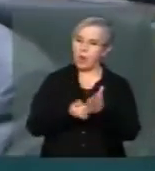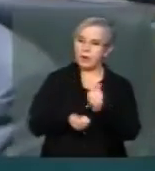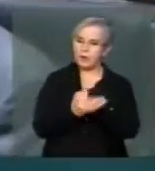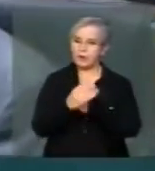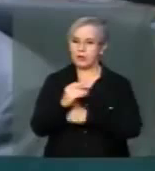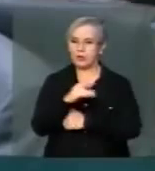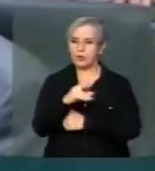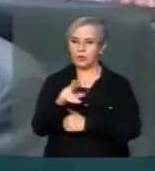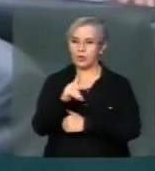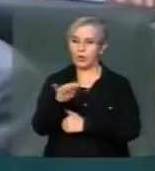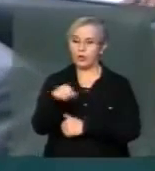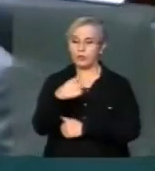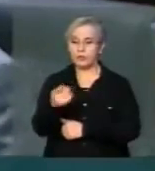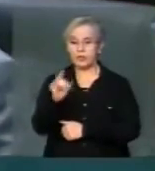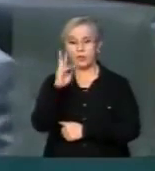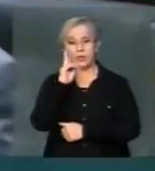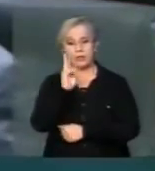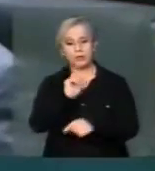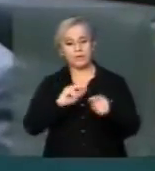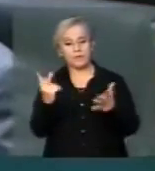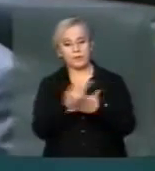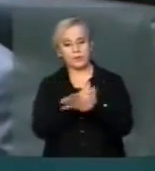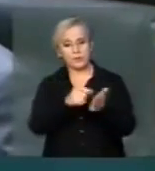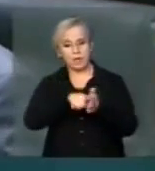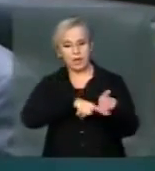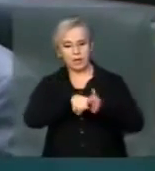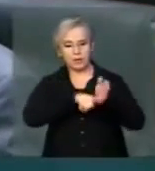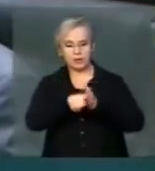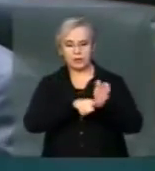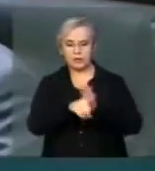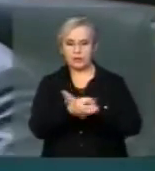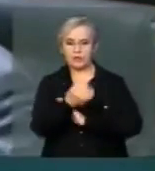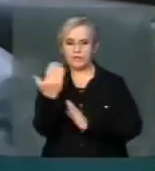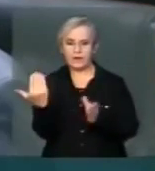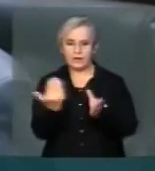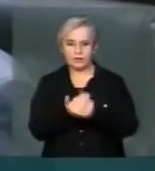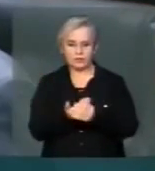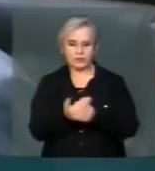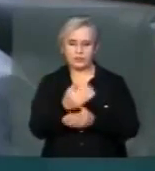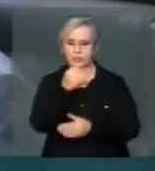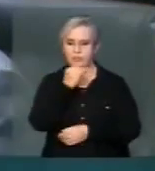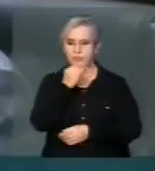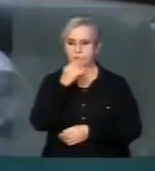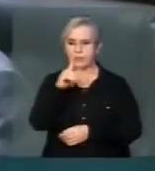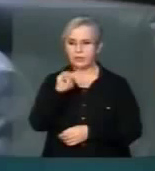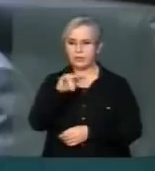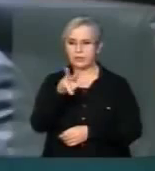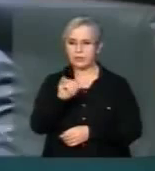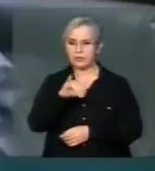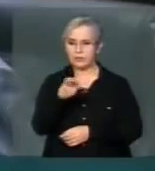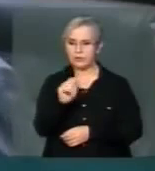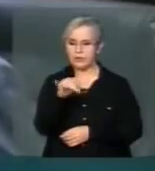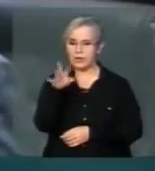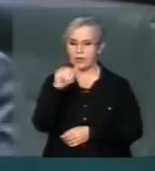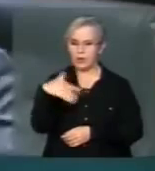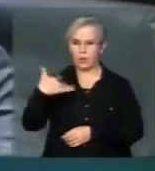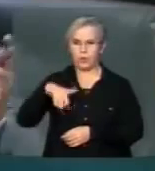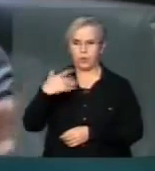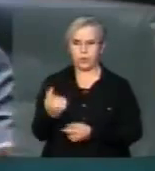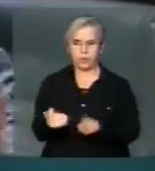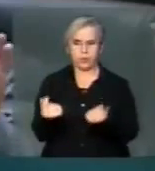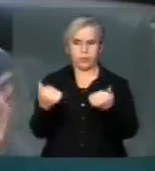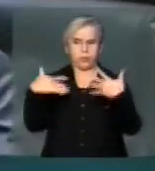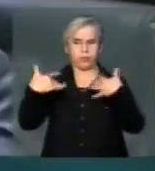ver o que está ocorrendo nas averiguações da Lava Jato. São valores gigantescos.